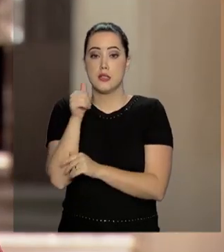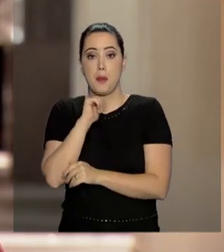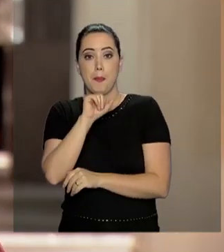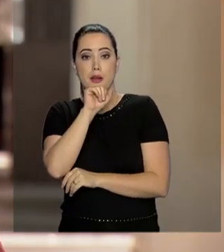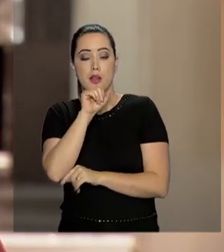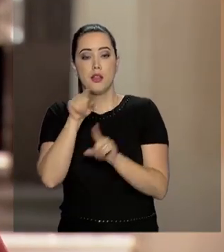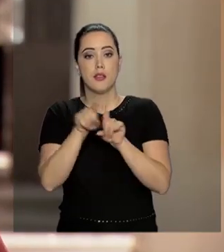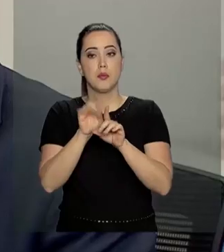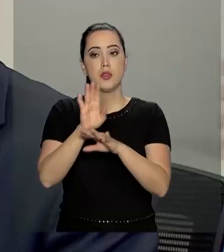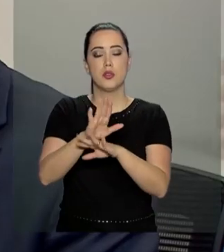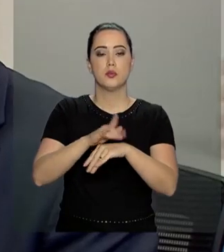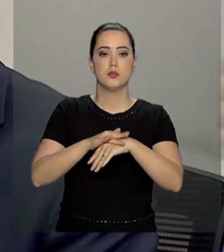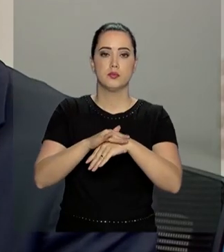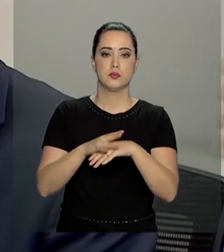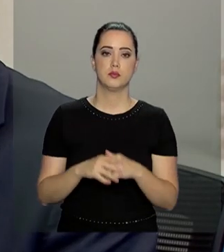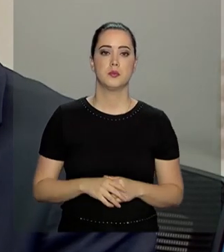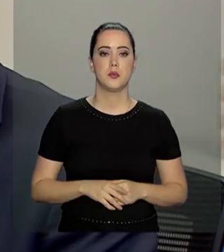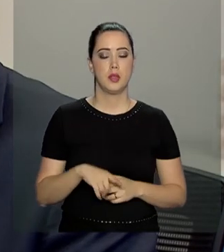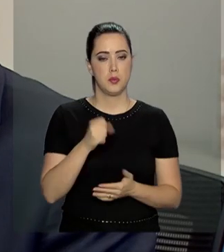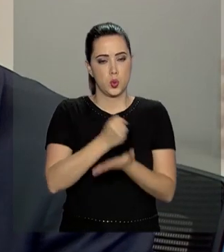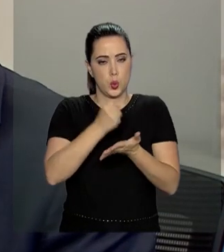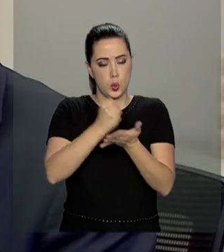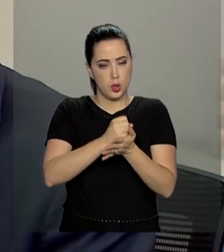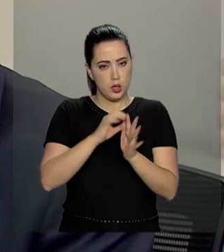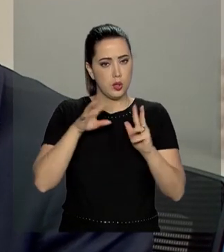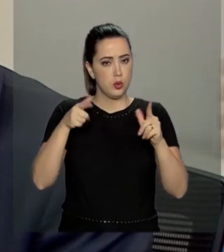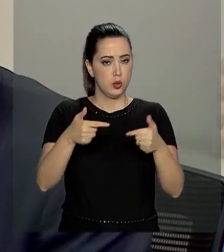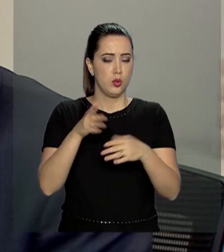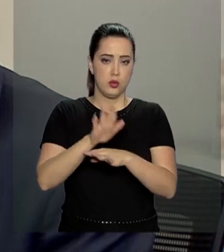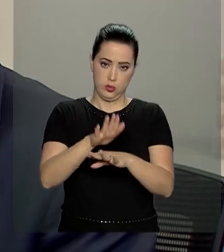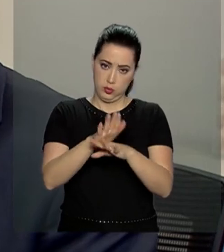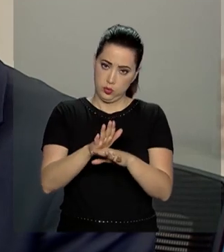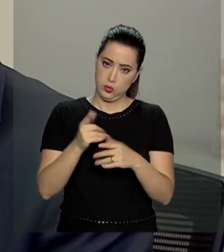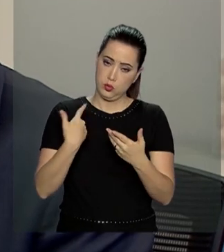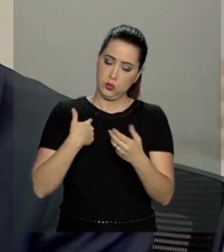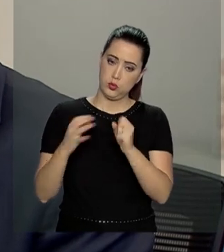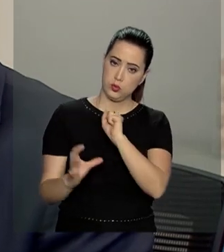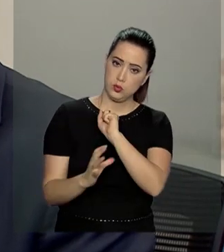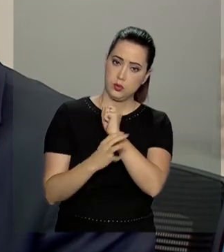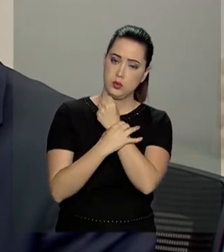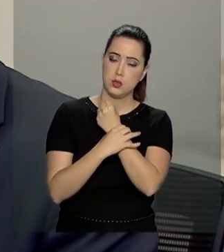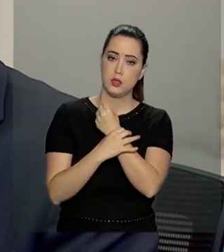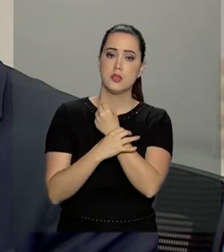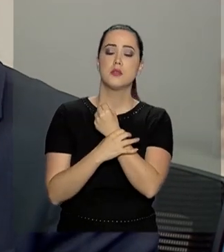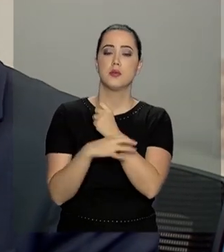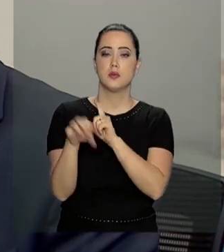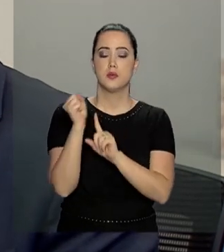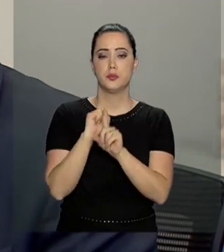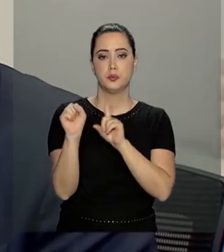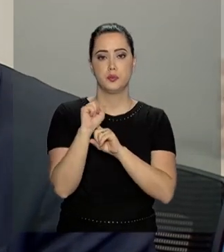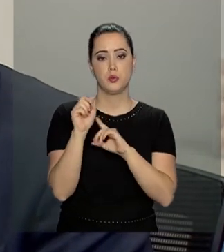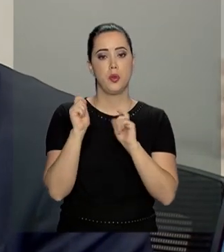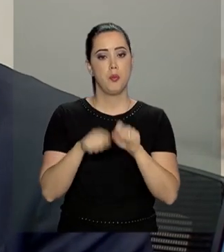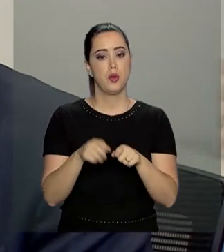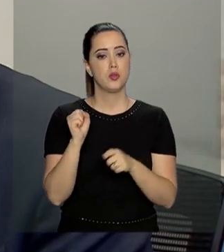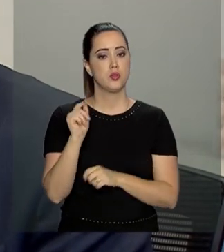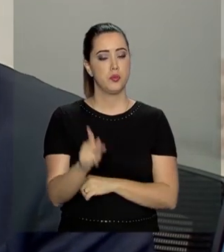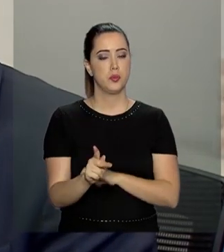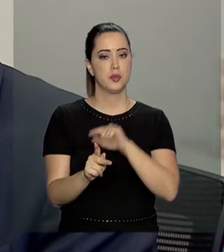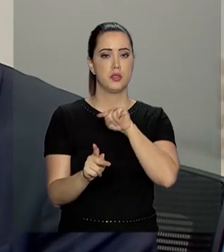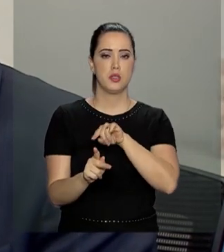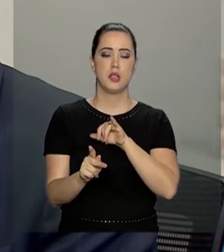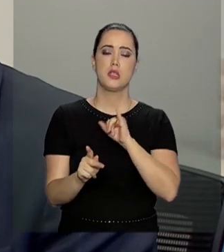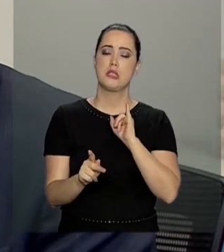e auxílio doença. Ele se formaliza e ele tem todos os benefícios da seguridade social. Ele pode se aposentar,